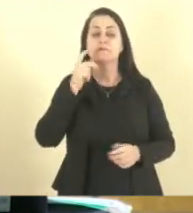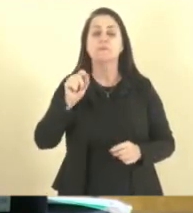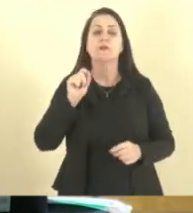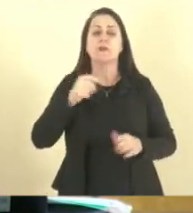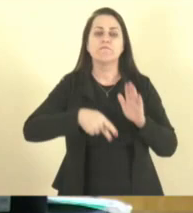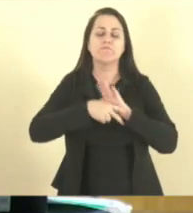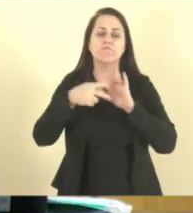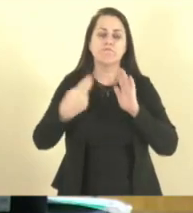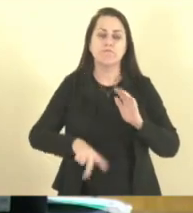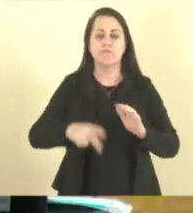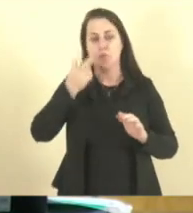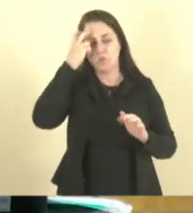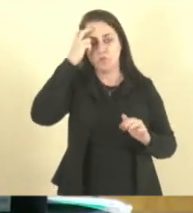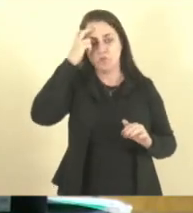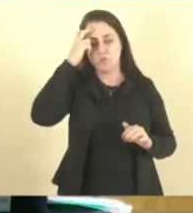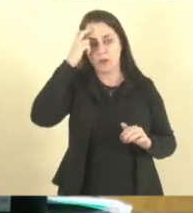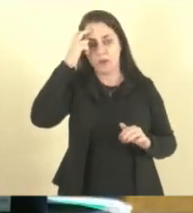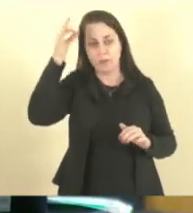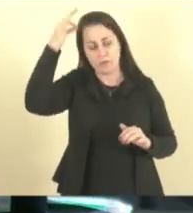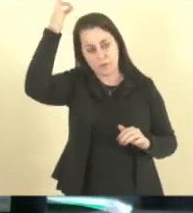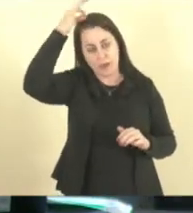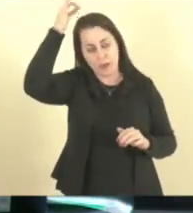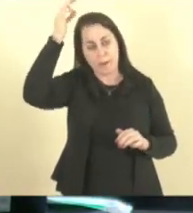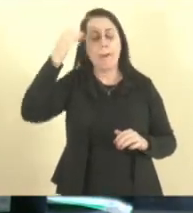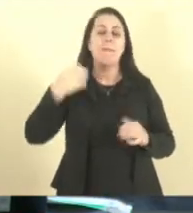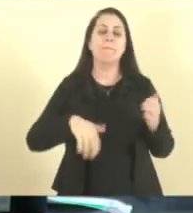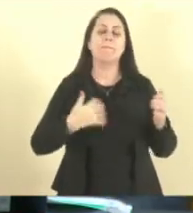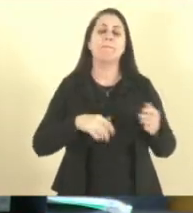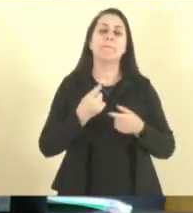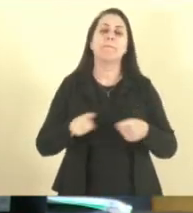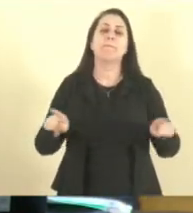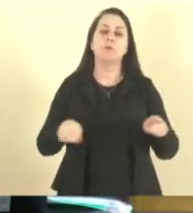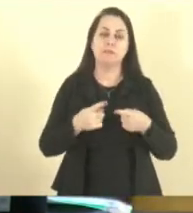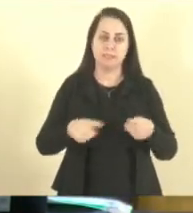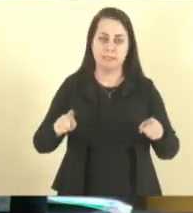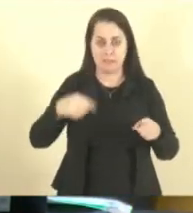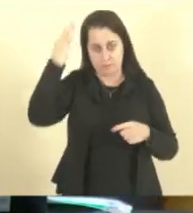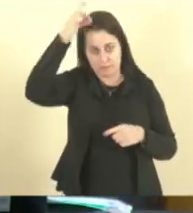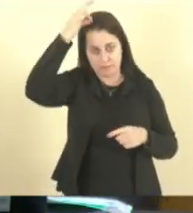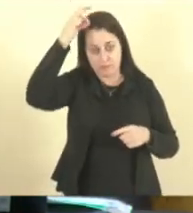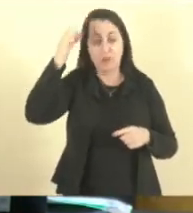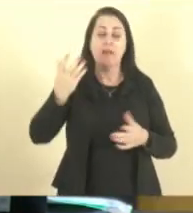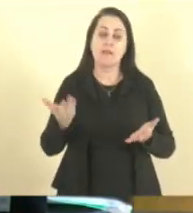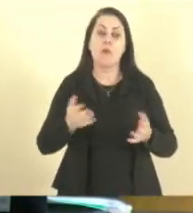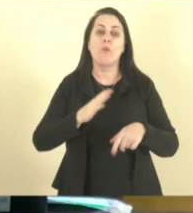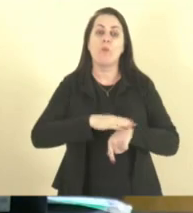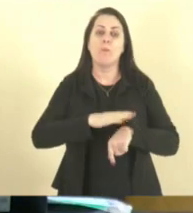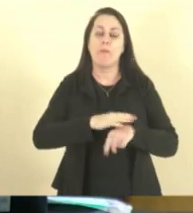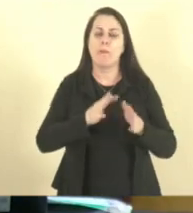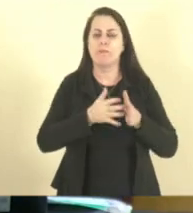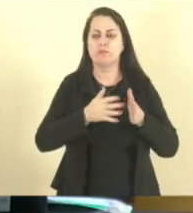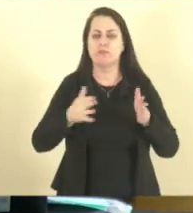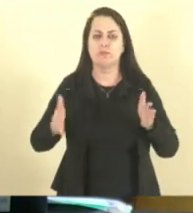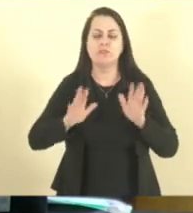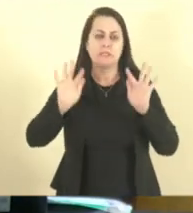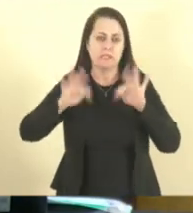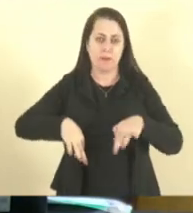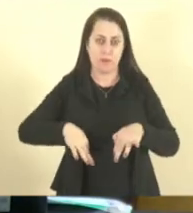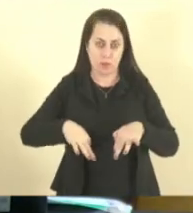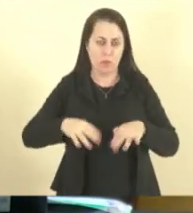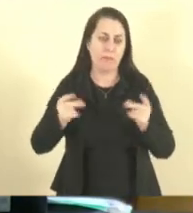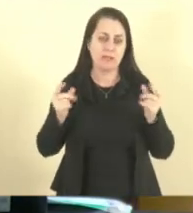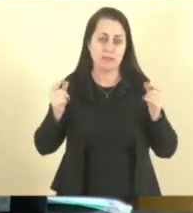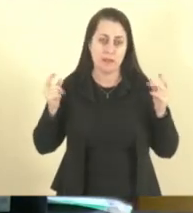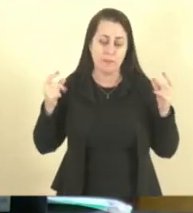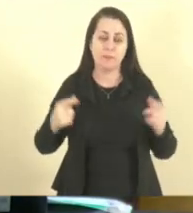cultural e material do Estado do Espírito Santo, a banda de música do Estado do Espírito Santo. Tendo em vista que o prazo da comissão já se encerrou há bastante